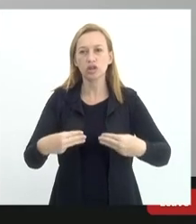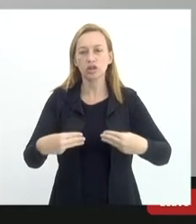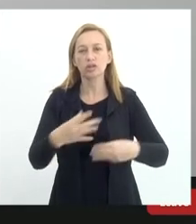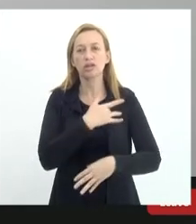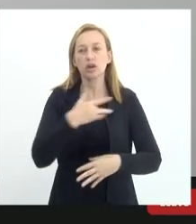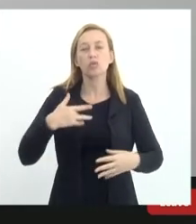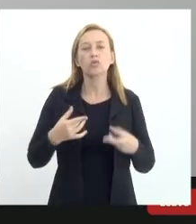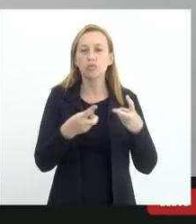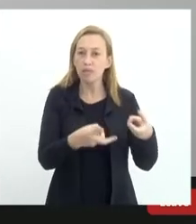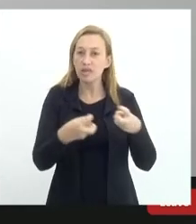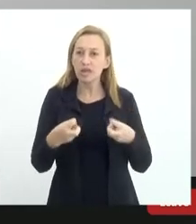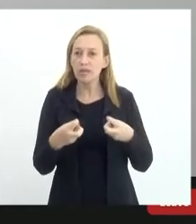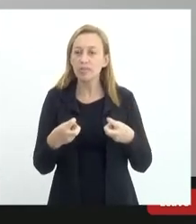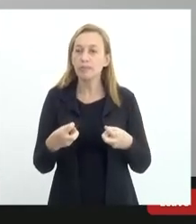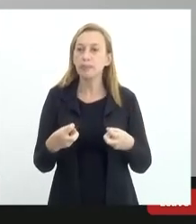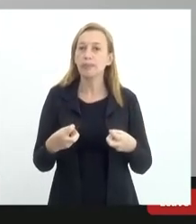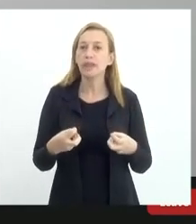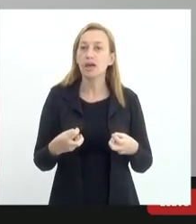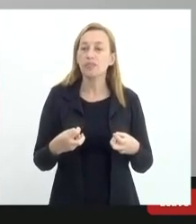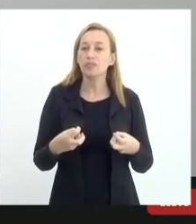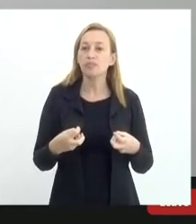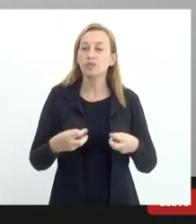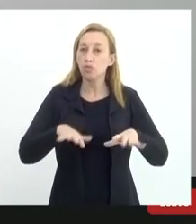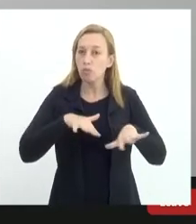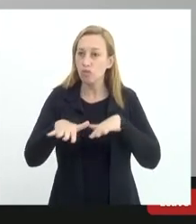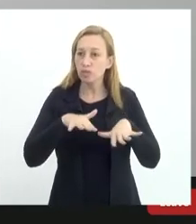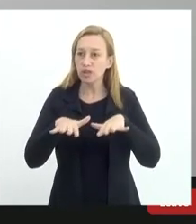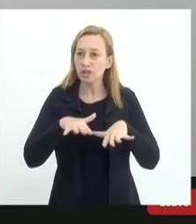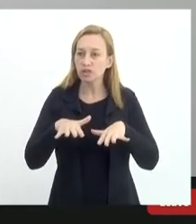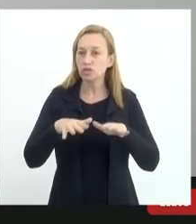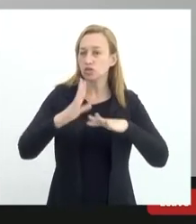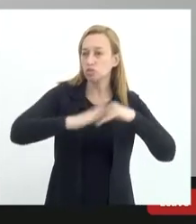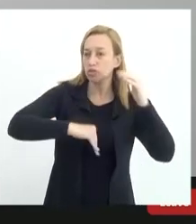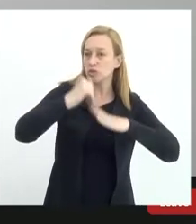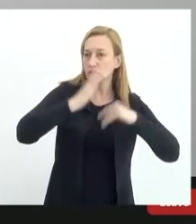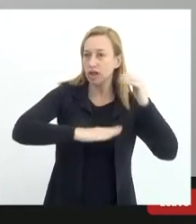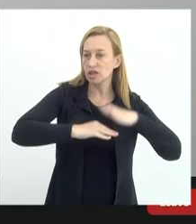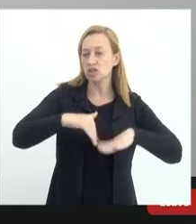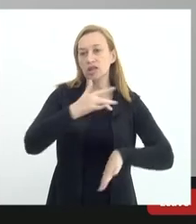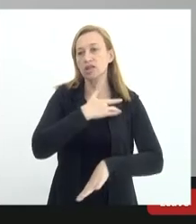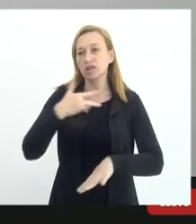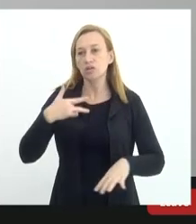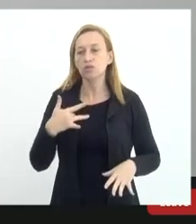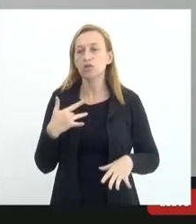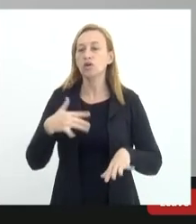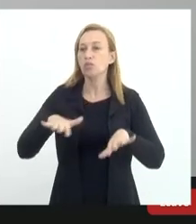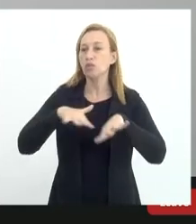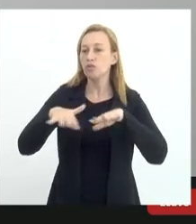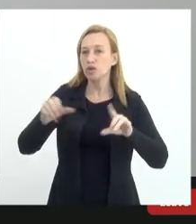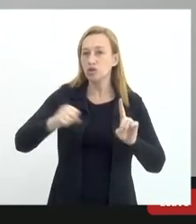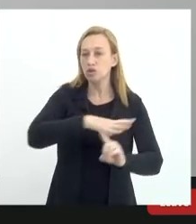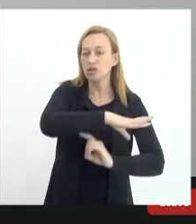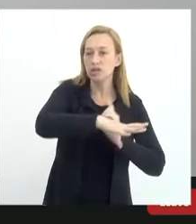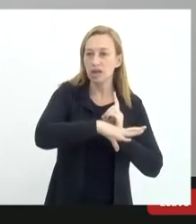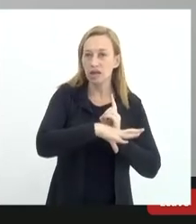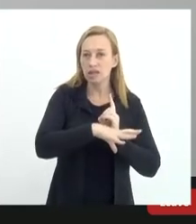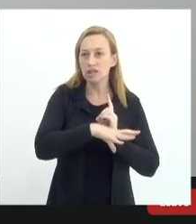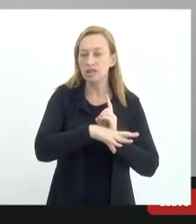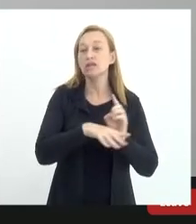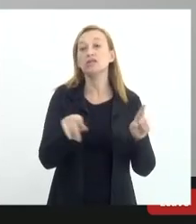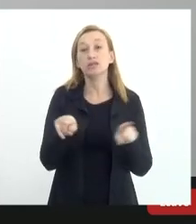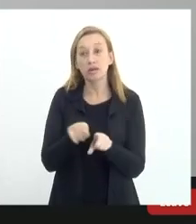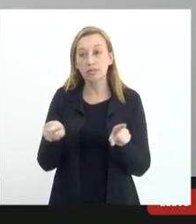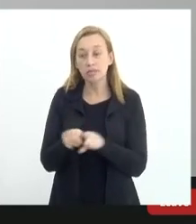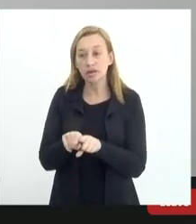que além de de uma mobilização de profissionais da saúde de movimentos sociais que atuam na pauta que há